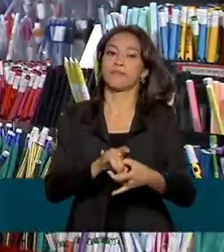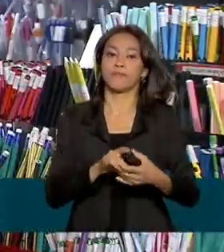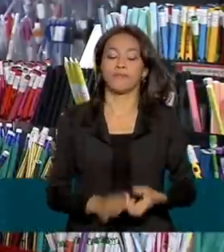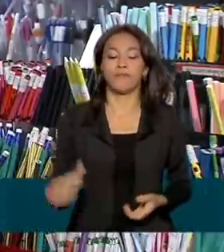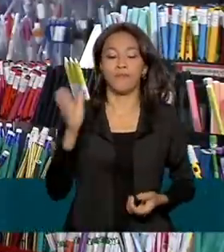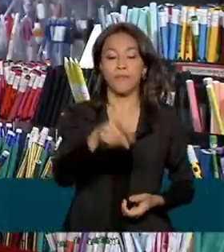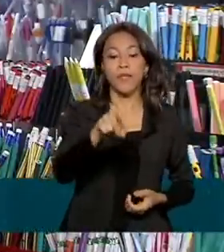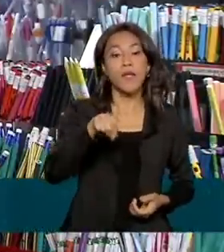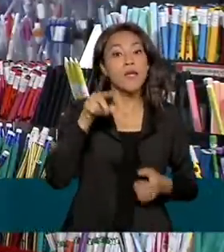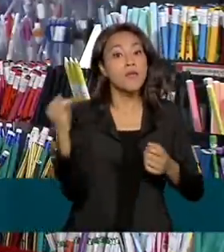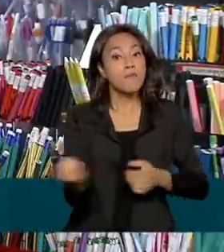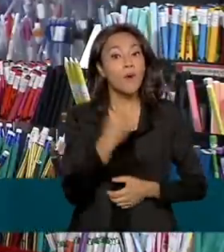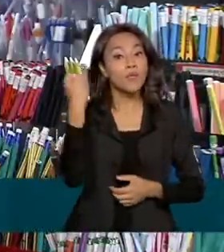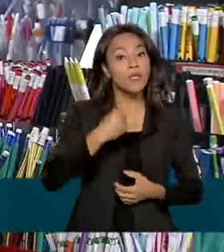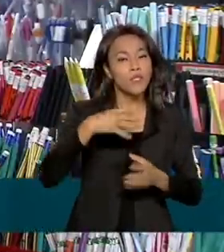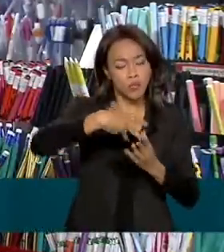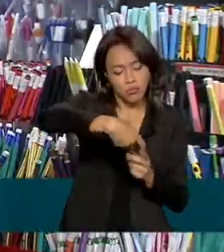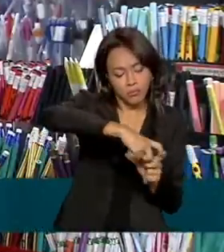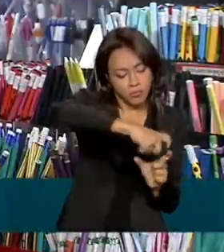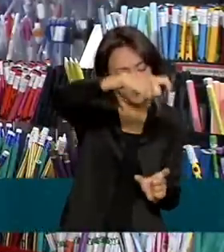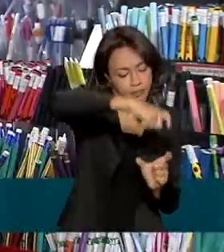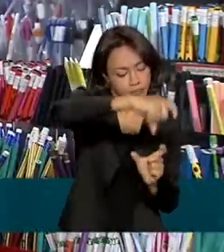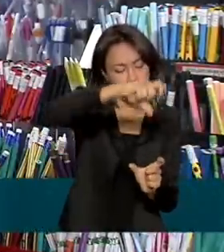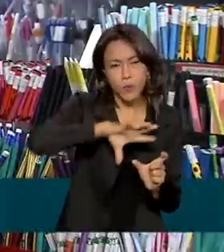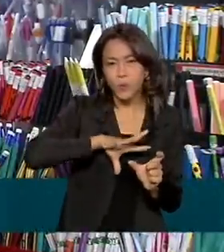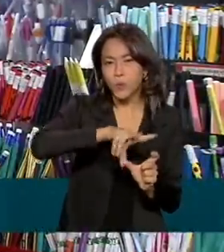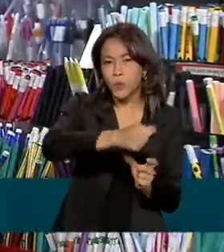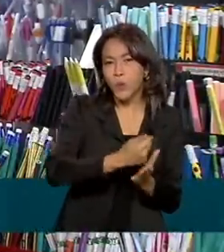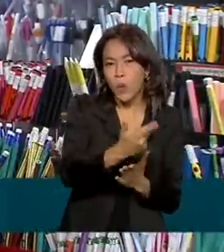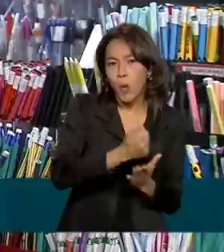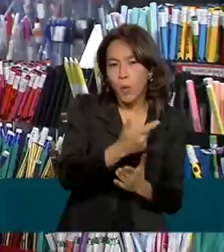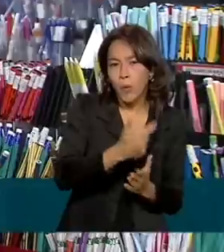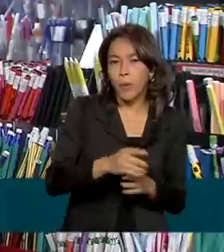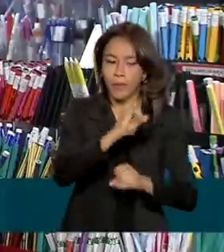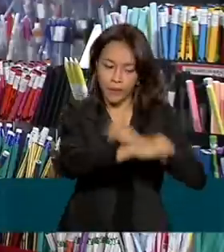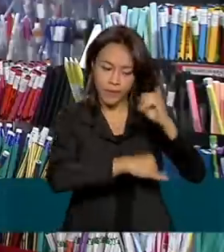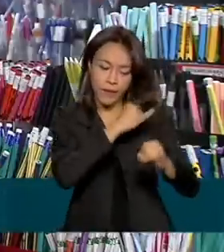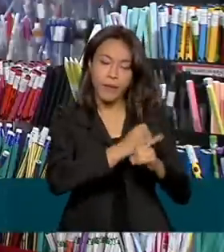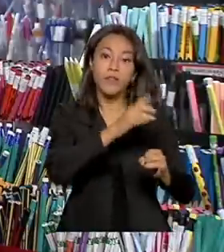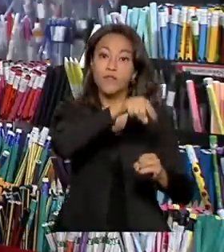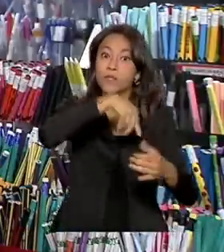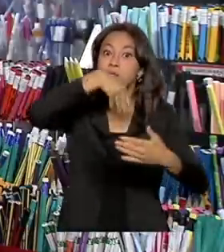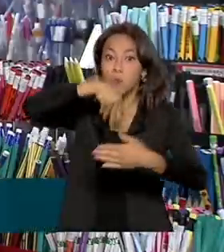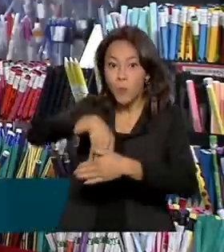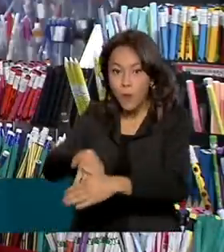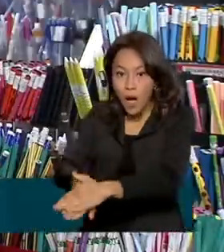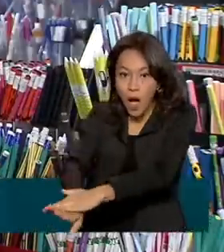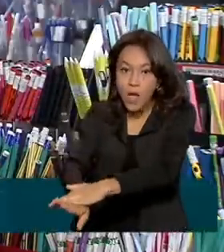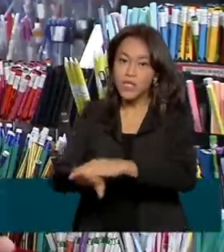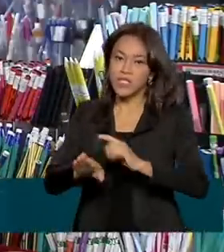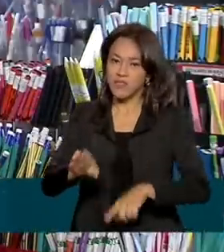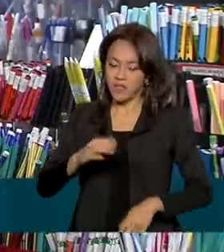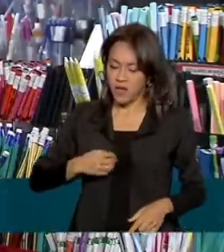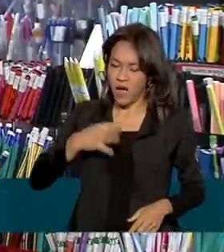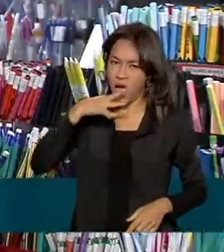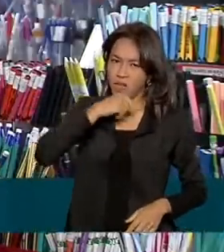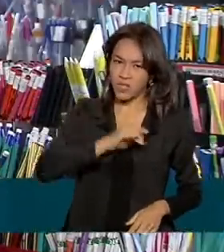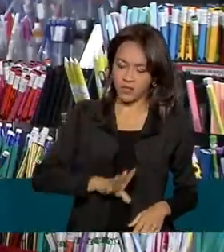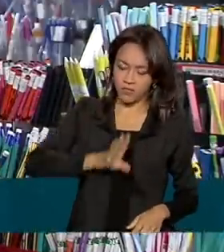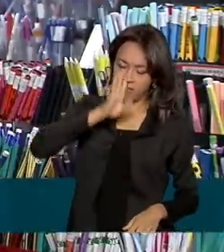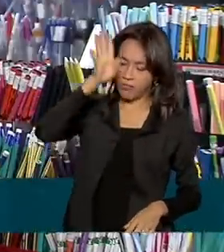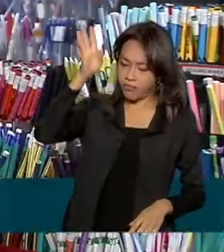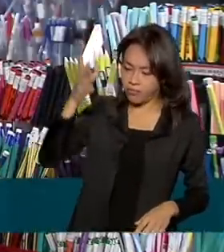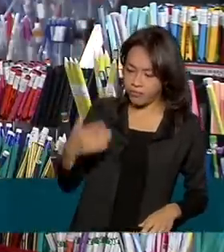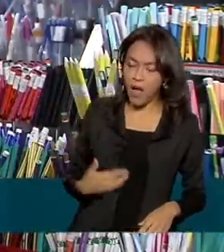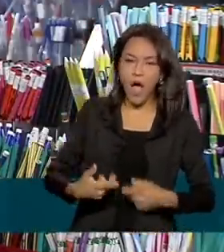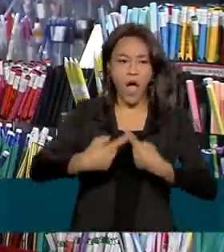comprovantes da compra, seja presencial ou pela internet. Quem tiver algum direito violado deve procurar o PROCON mais próximo.